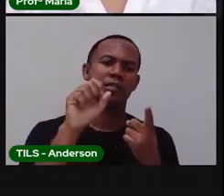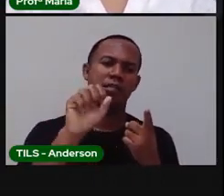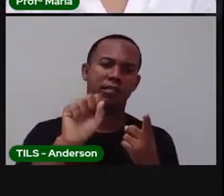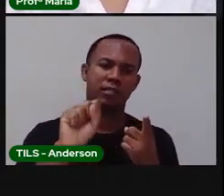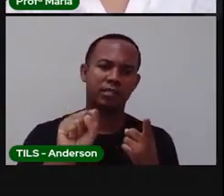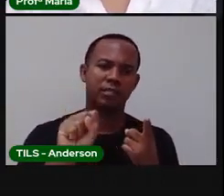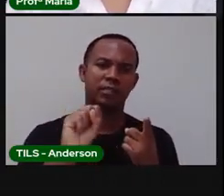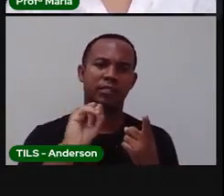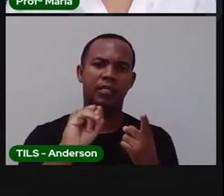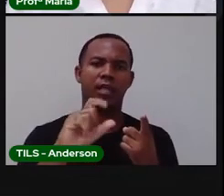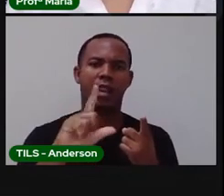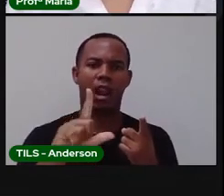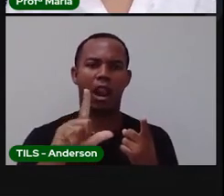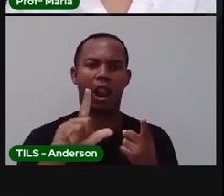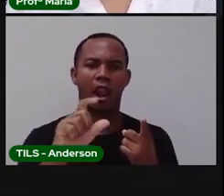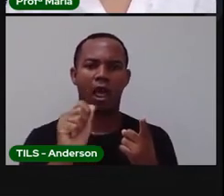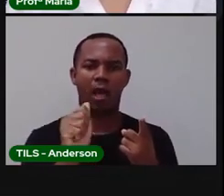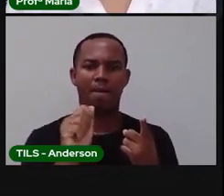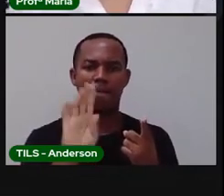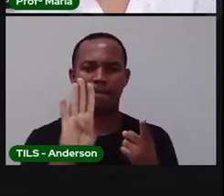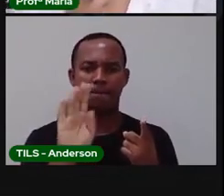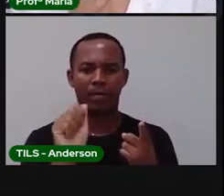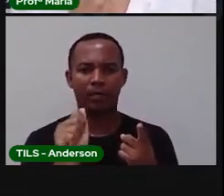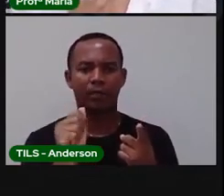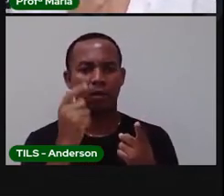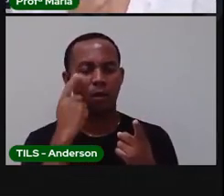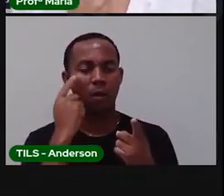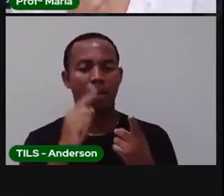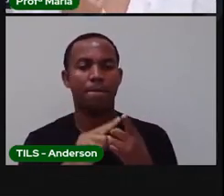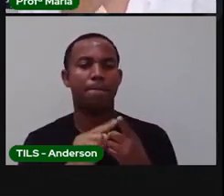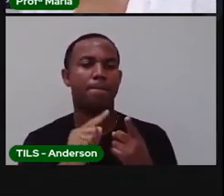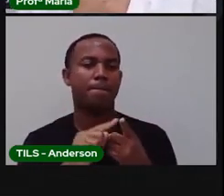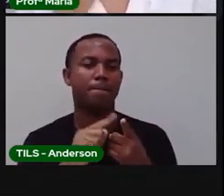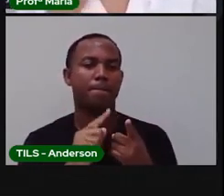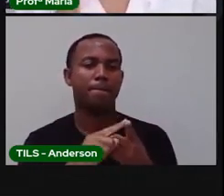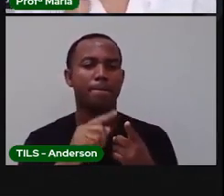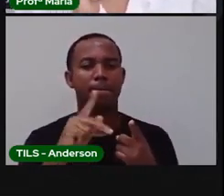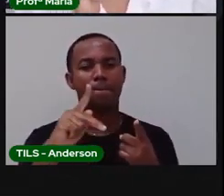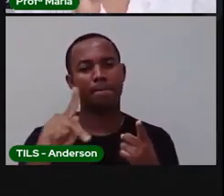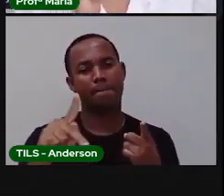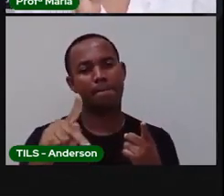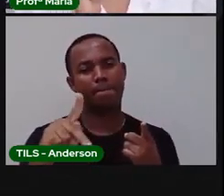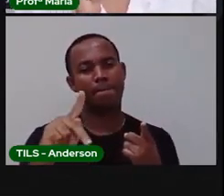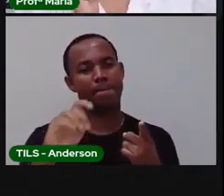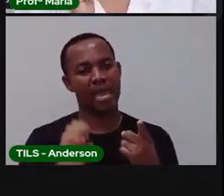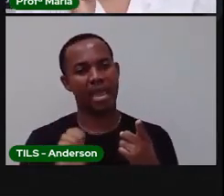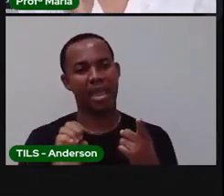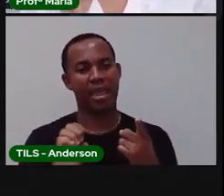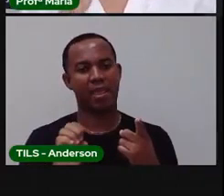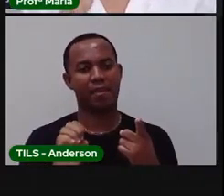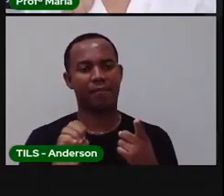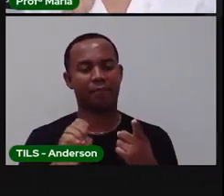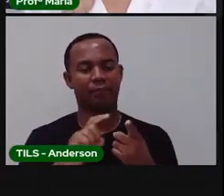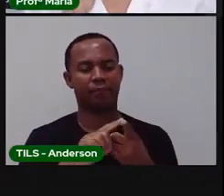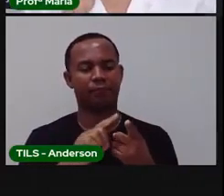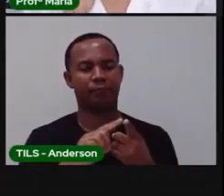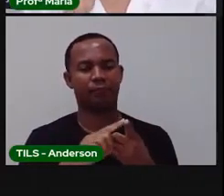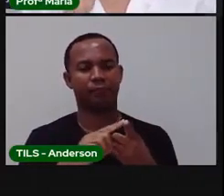Só uma. Então, quem são? Pé. Olha, a boca está pronta. Ó. Botei até um batom rosa hoje. Tó.